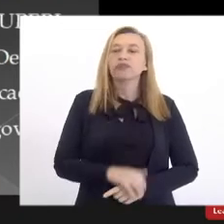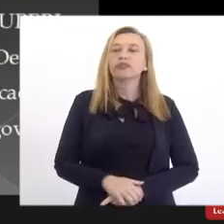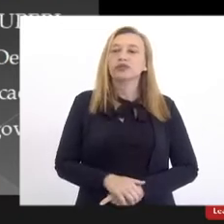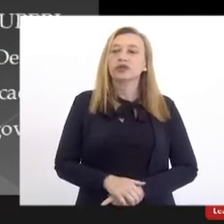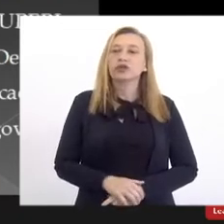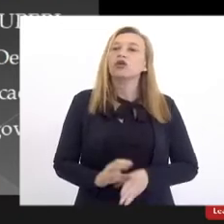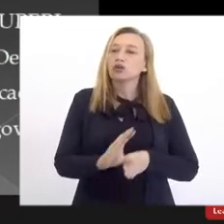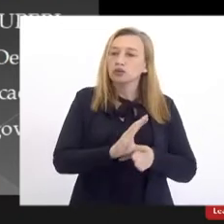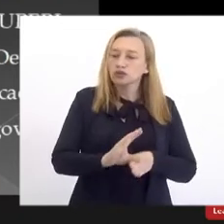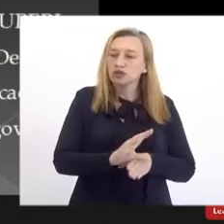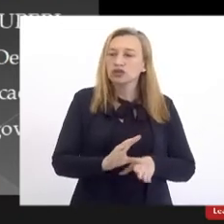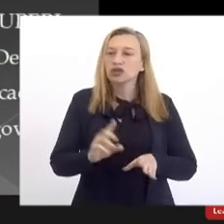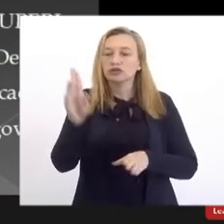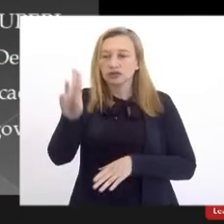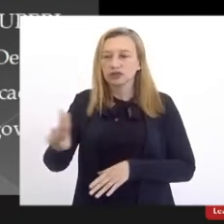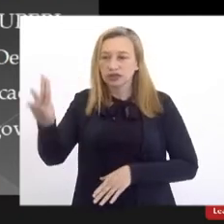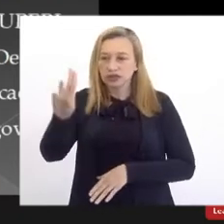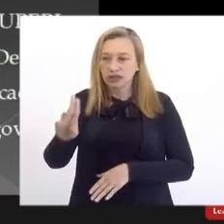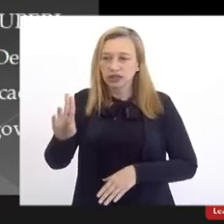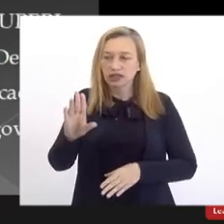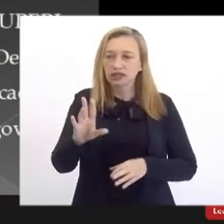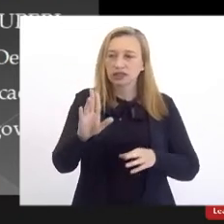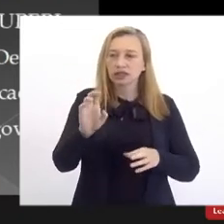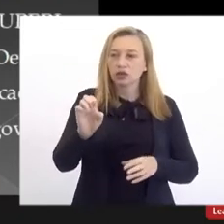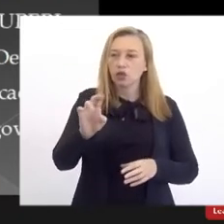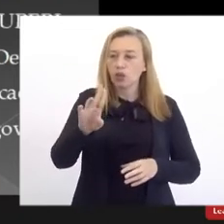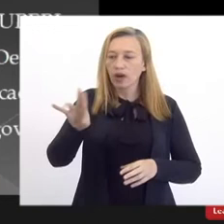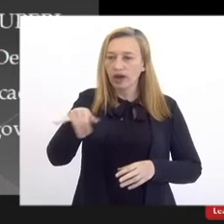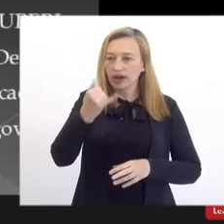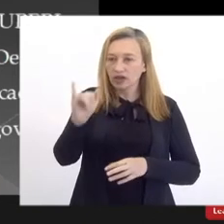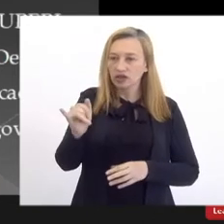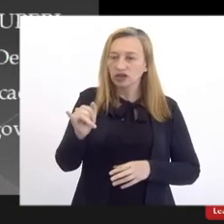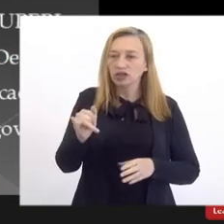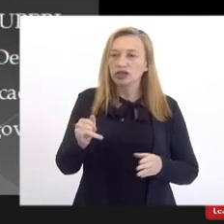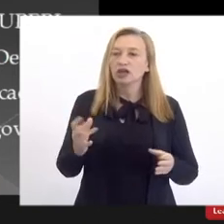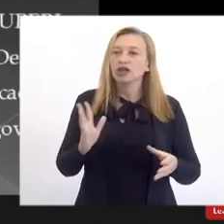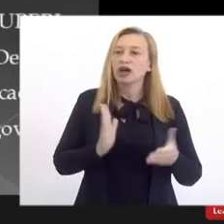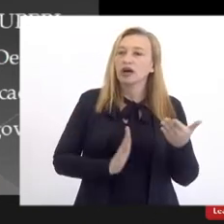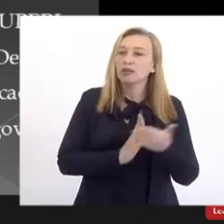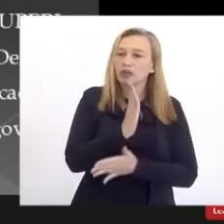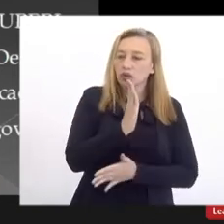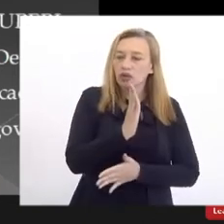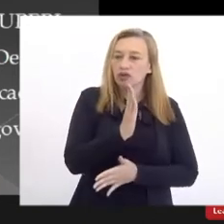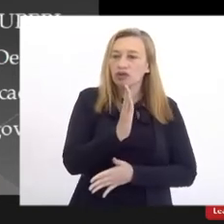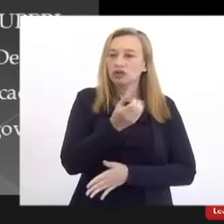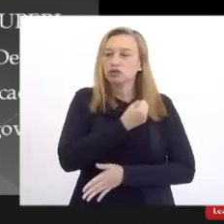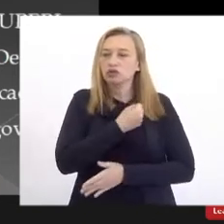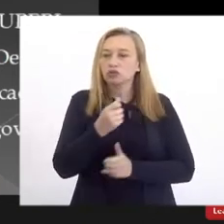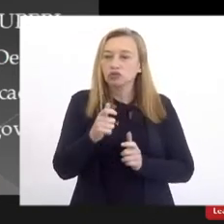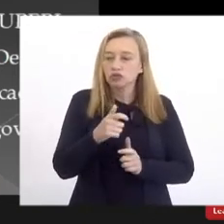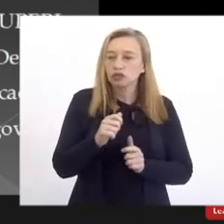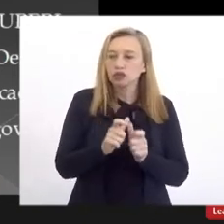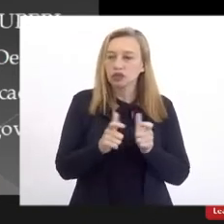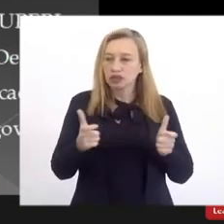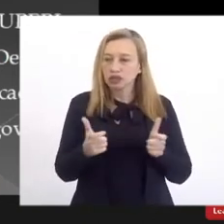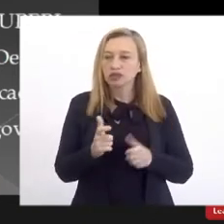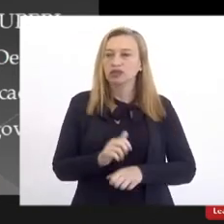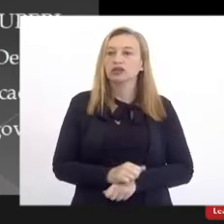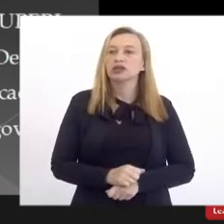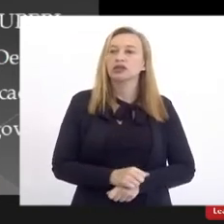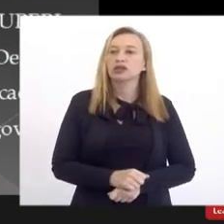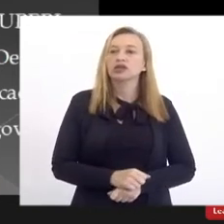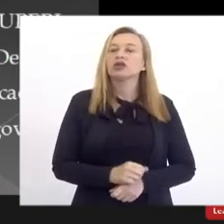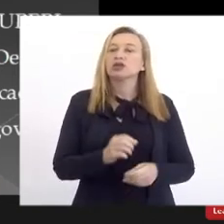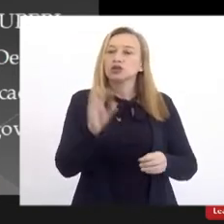Conselho Universitário da UERJ aprova por unanimidade a incorporação da UESO pela UERJ e, em